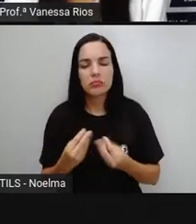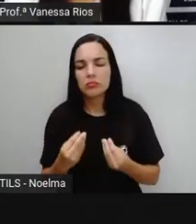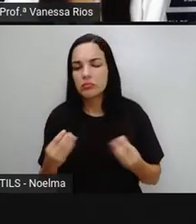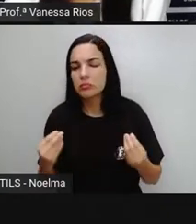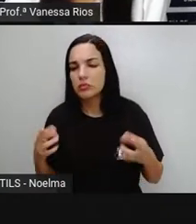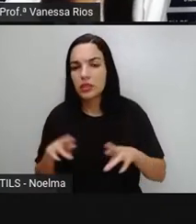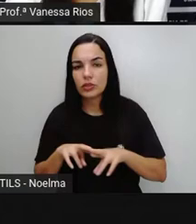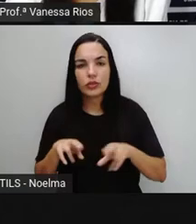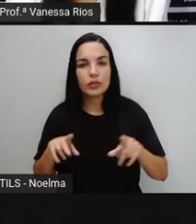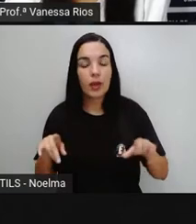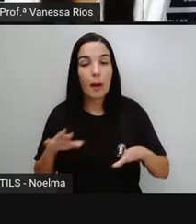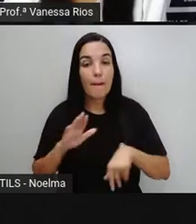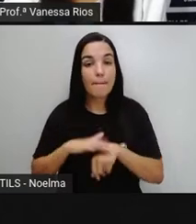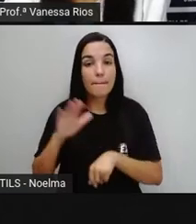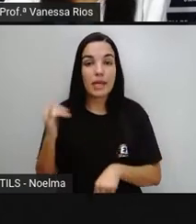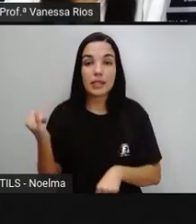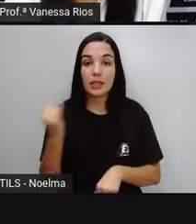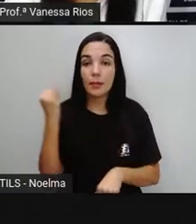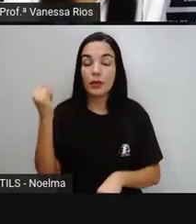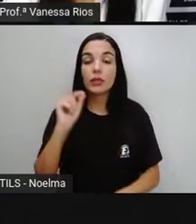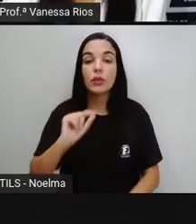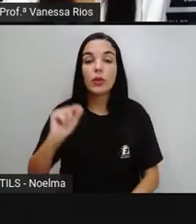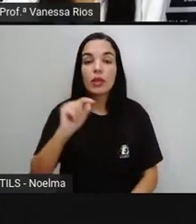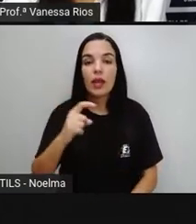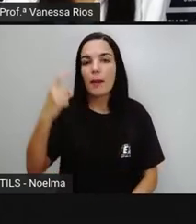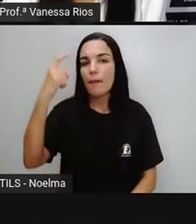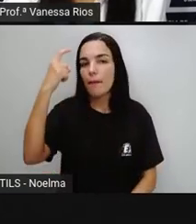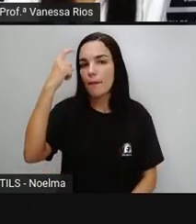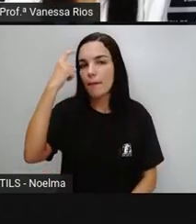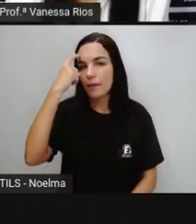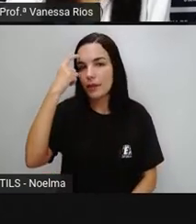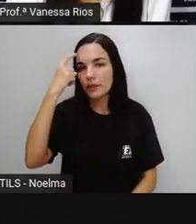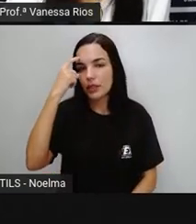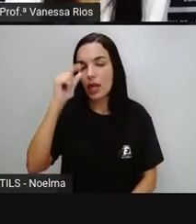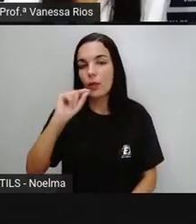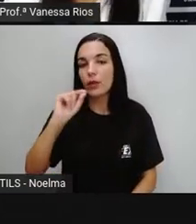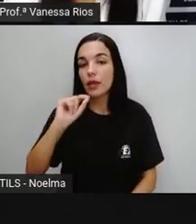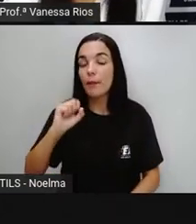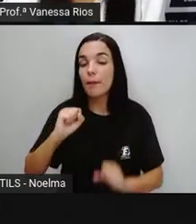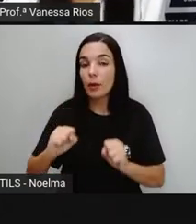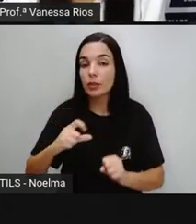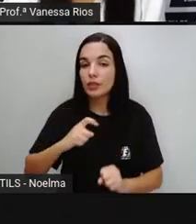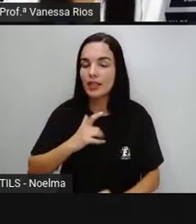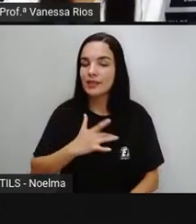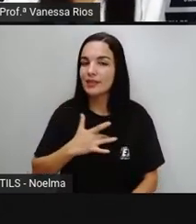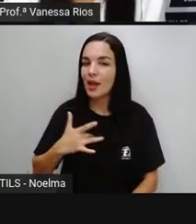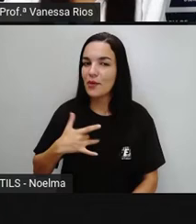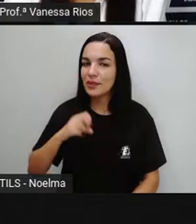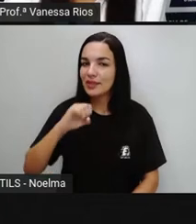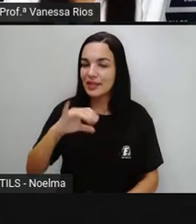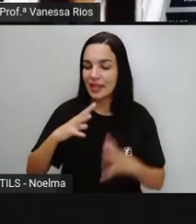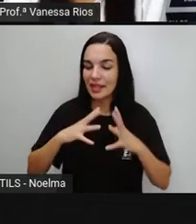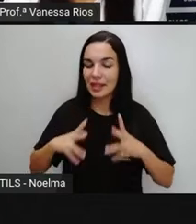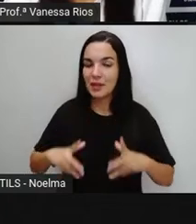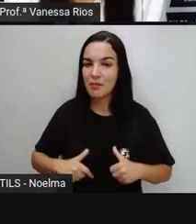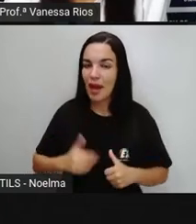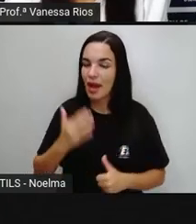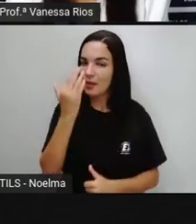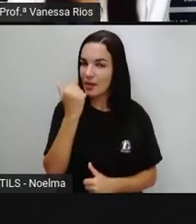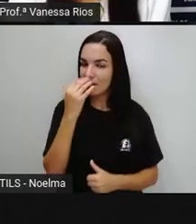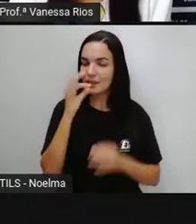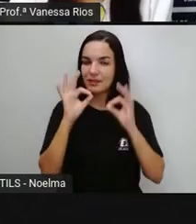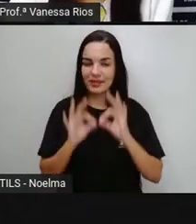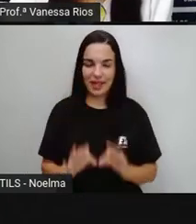Mas o mais importante É pensar No quanto De saúde A gente vai estar Oferecendo Para o nosso corpo Além